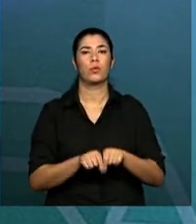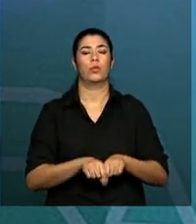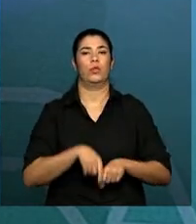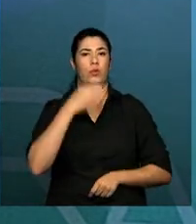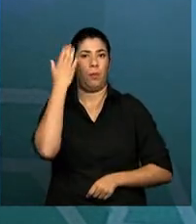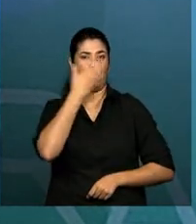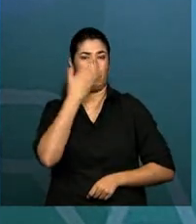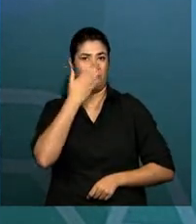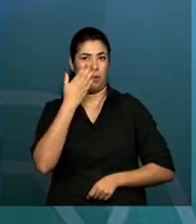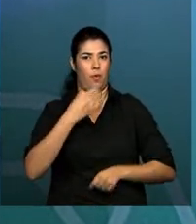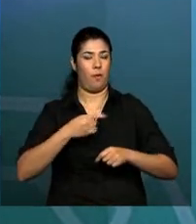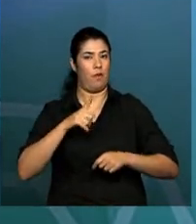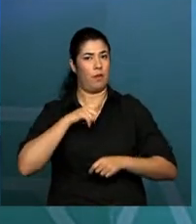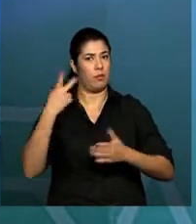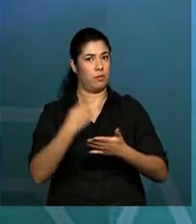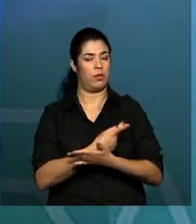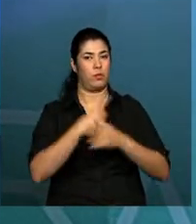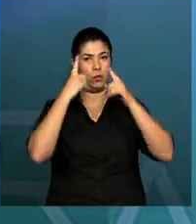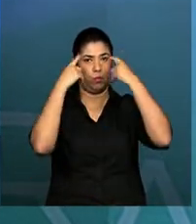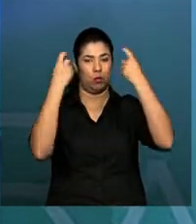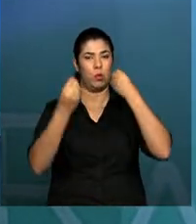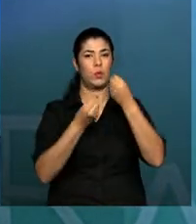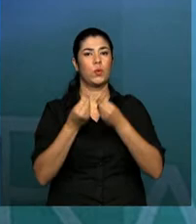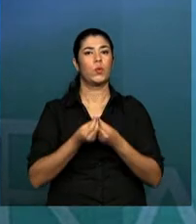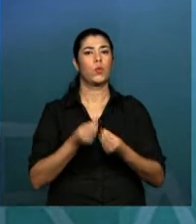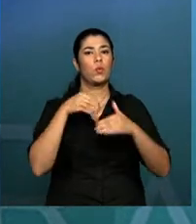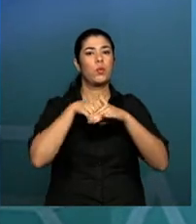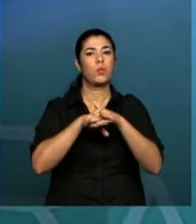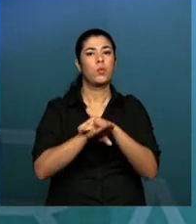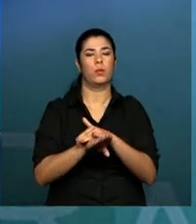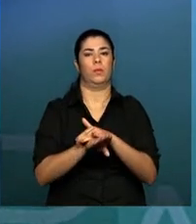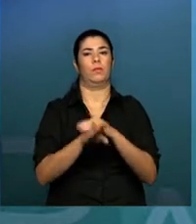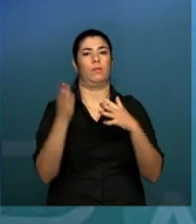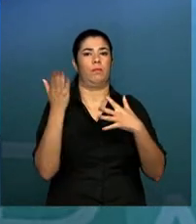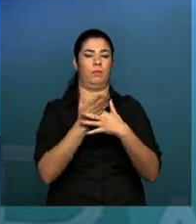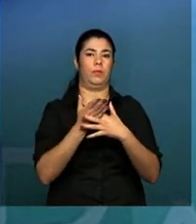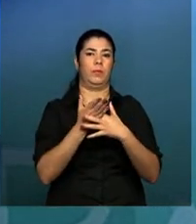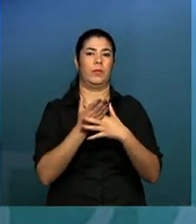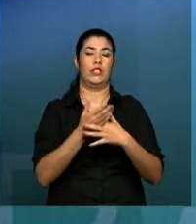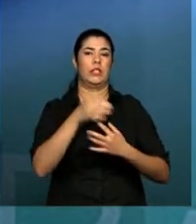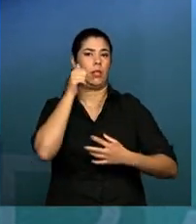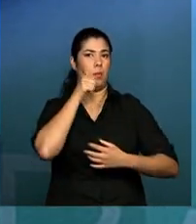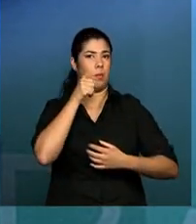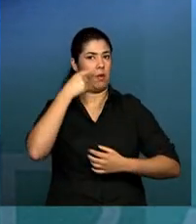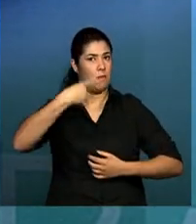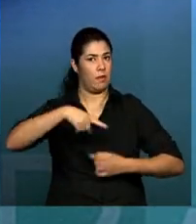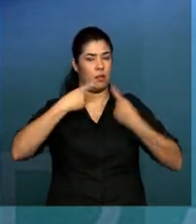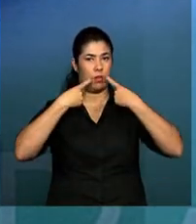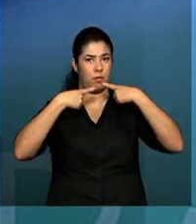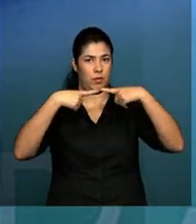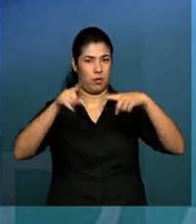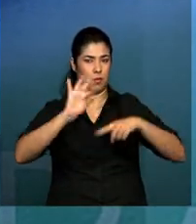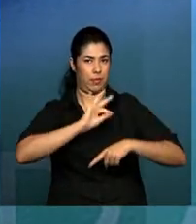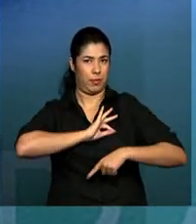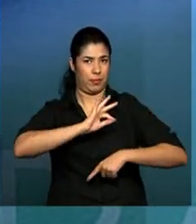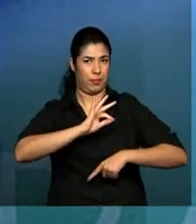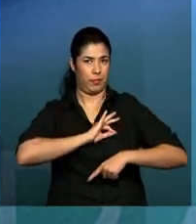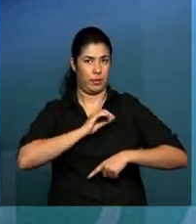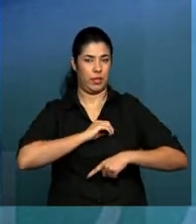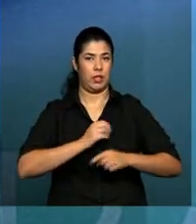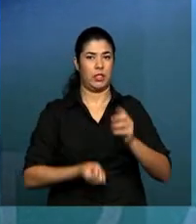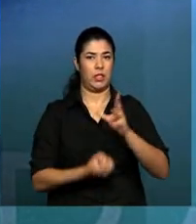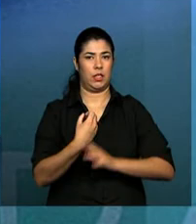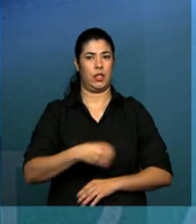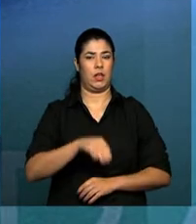vestígios e a guarda destes vestígios. Uma vez a mulher fazendo a denúncia, fazendo o boletim de ocorrência e